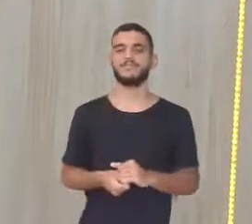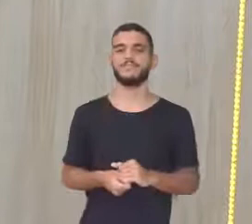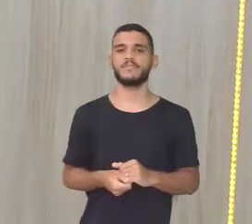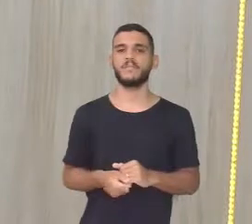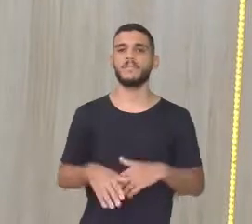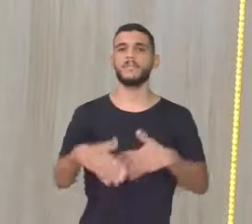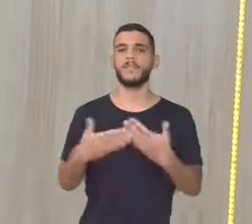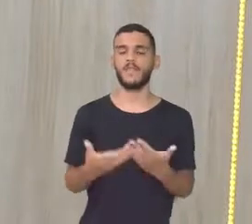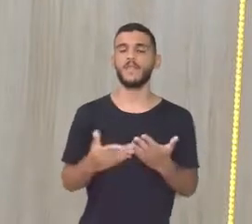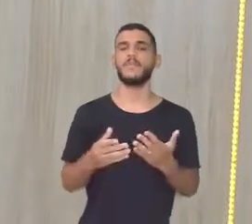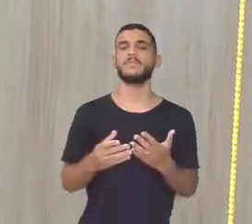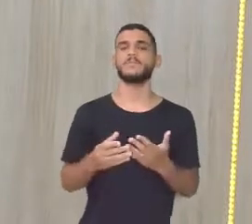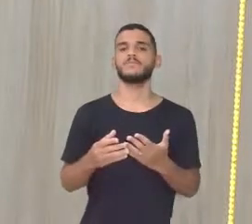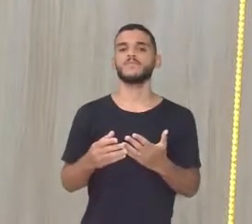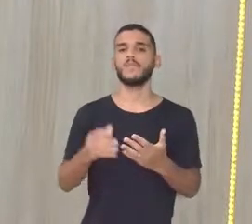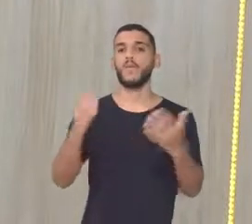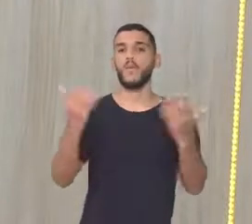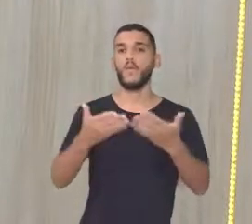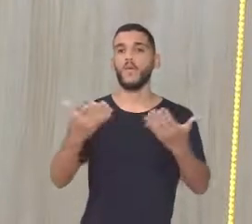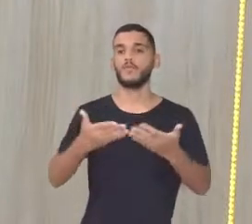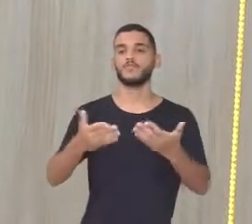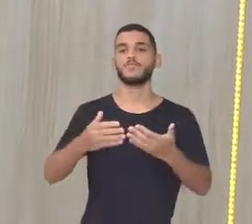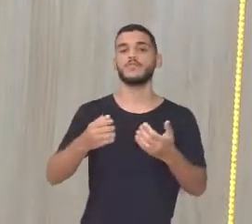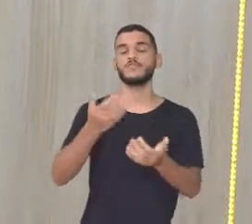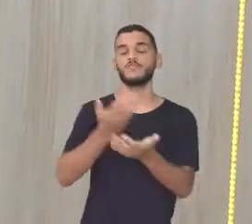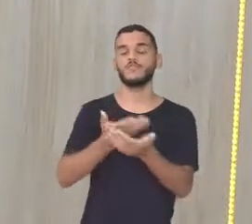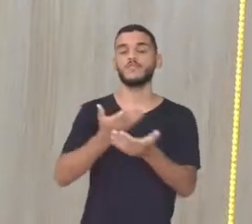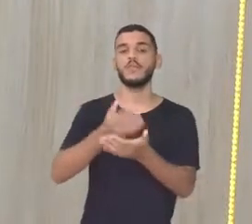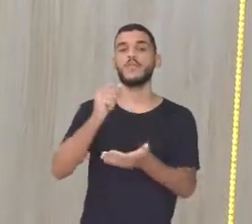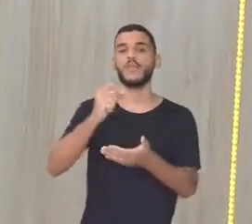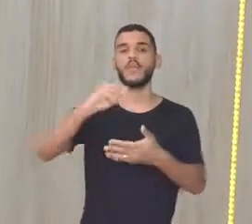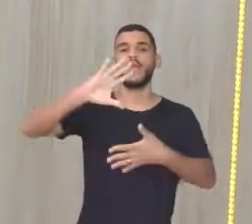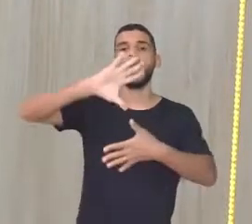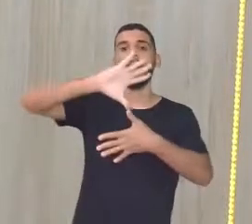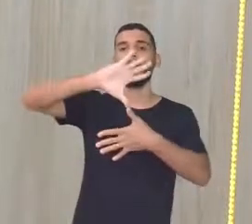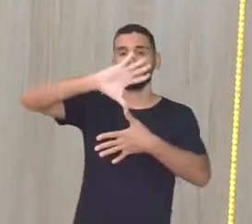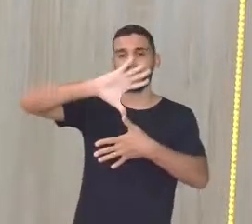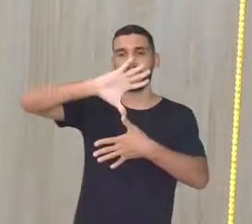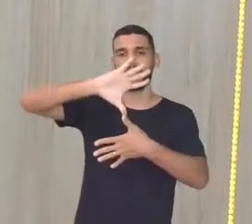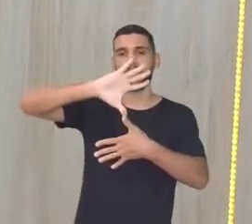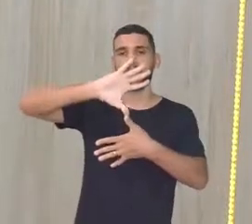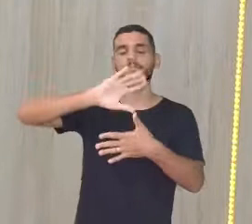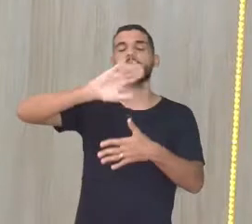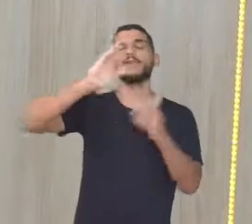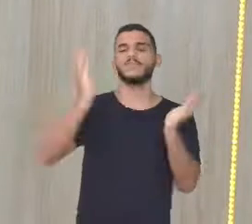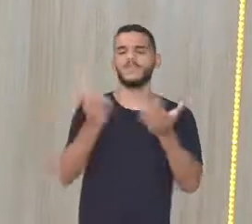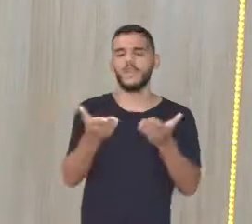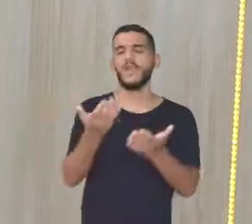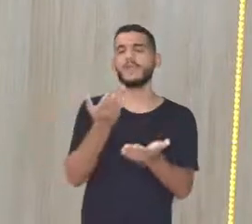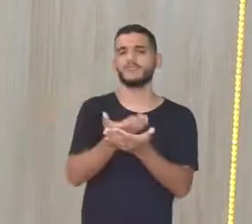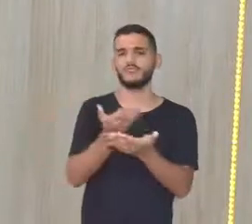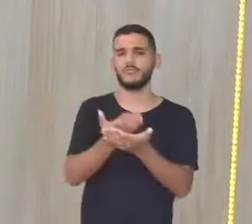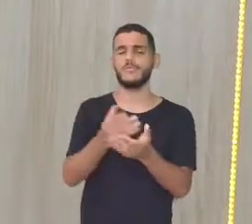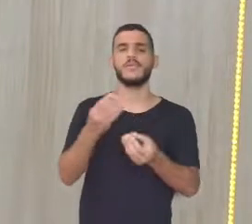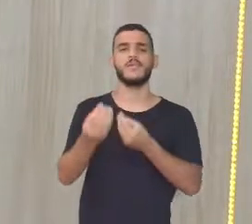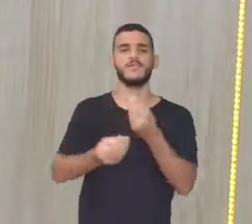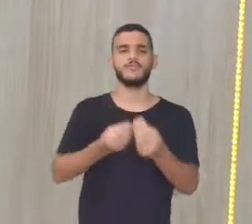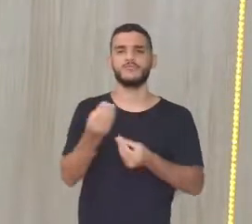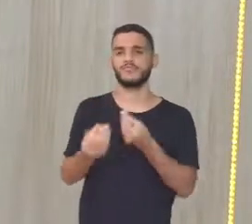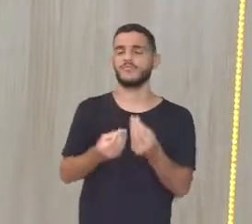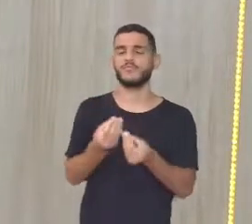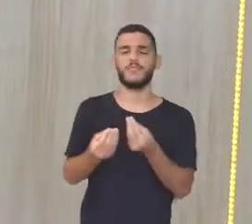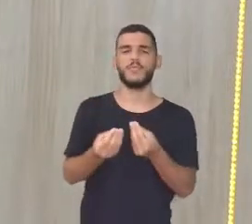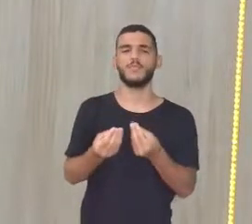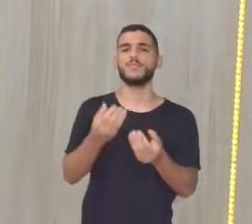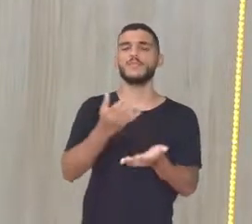Continente americano Nós estamos numa sequência, né Nós já vimos aí uma parte de física, né Agora vimos uma